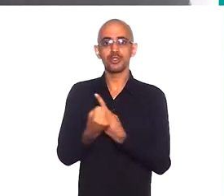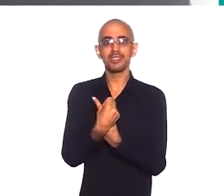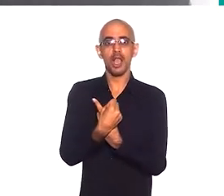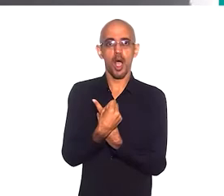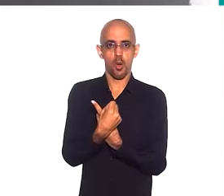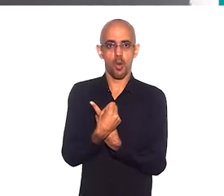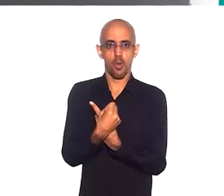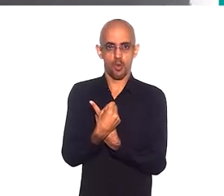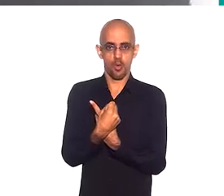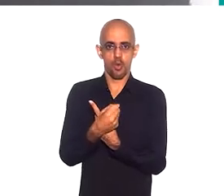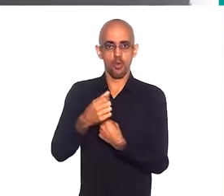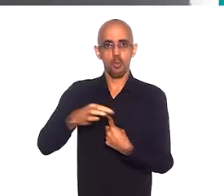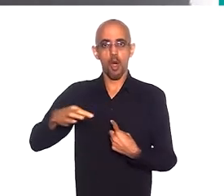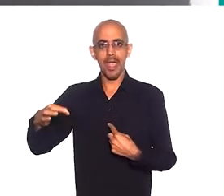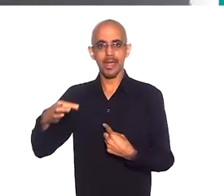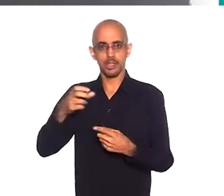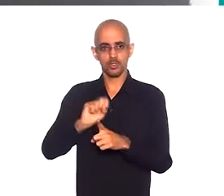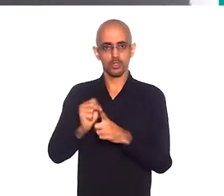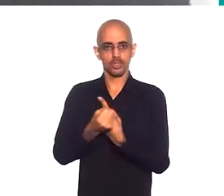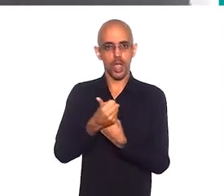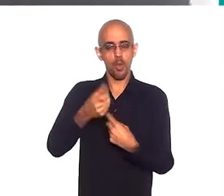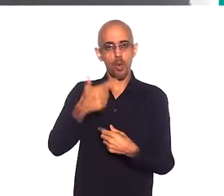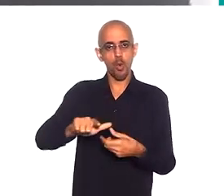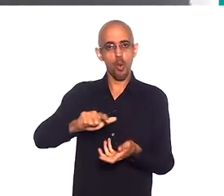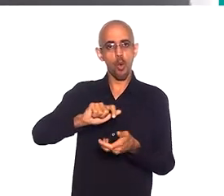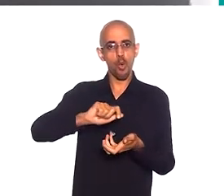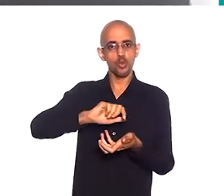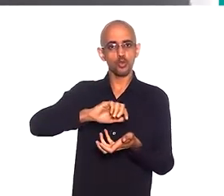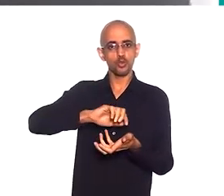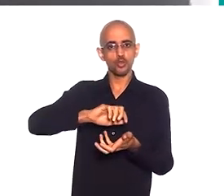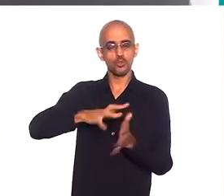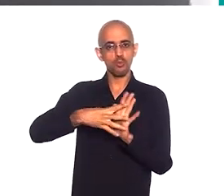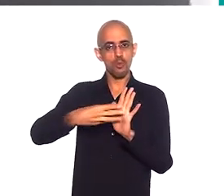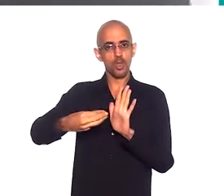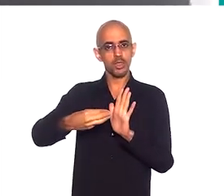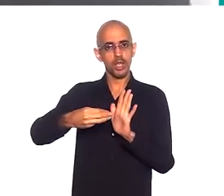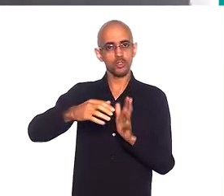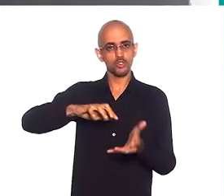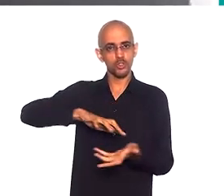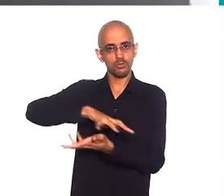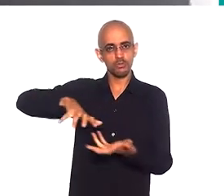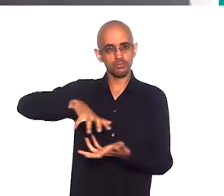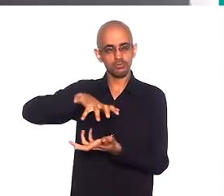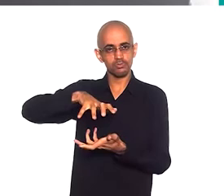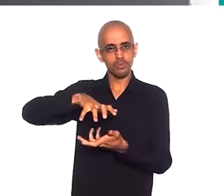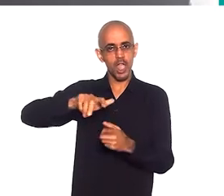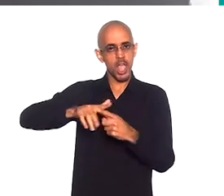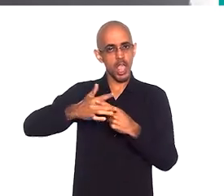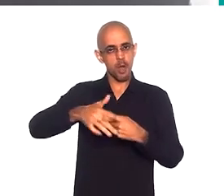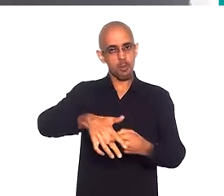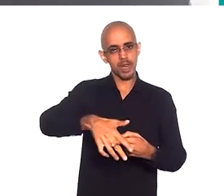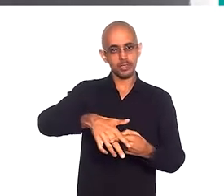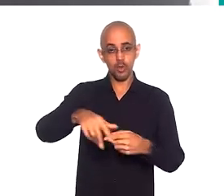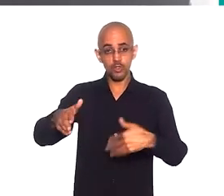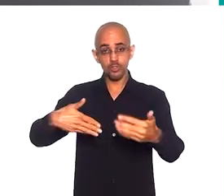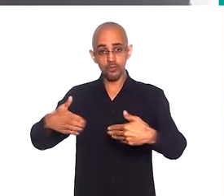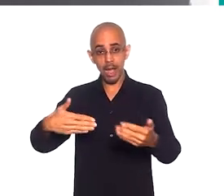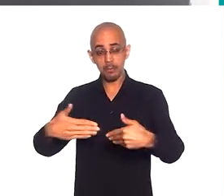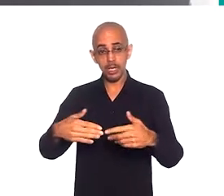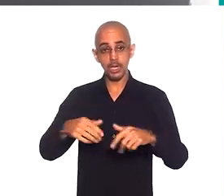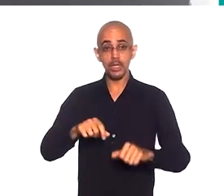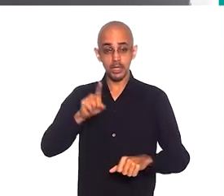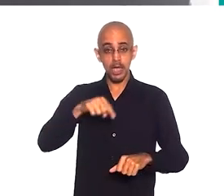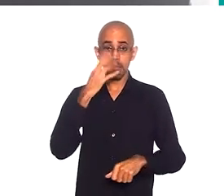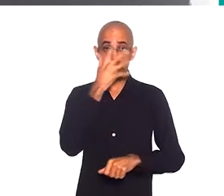outros modelos de recuperação de fábricas, onde todo mundo trabalha junto. E uma coisa